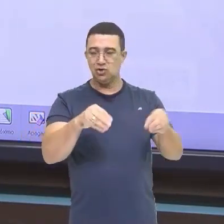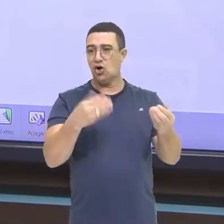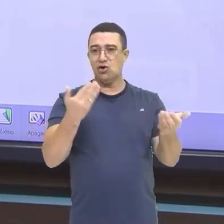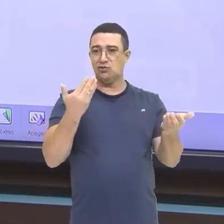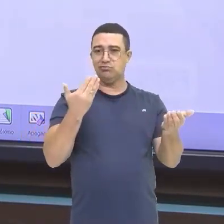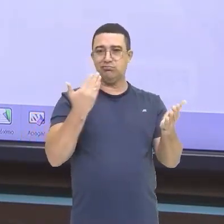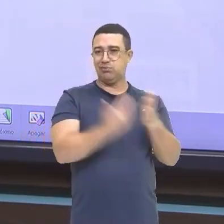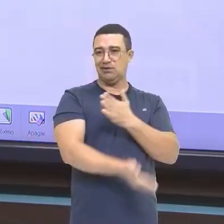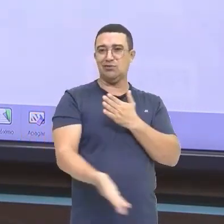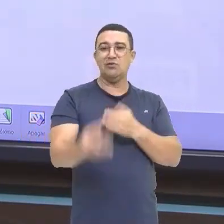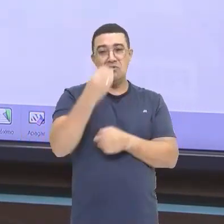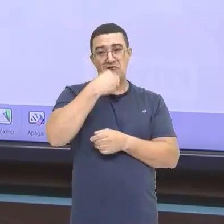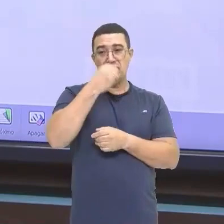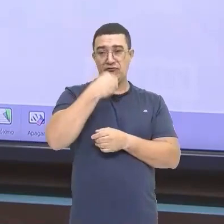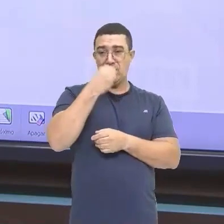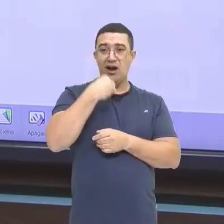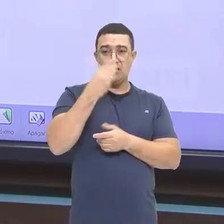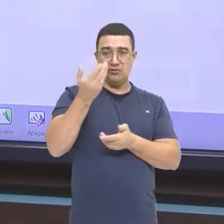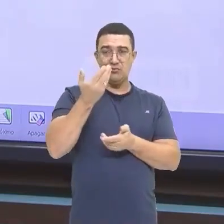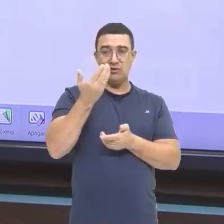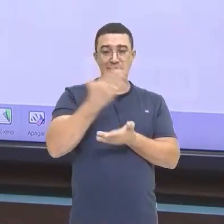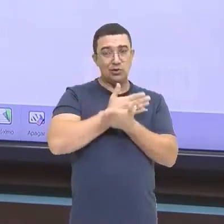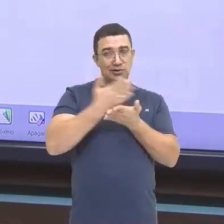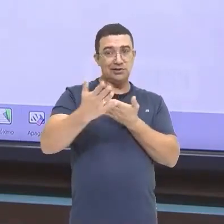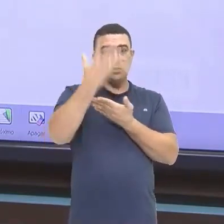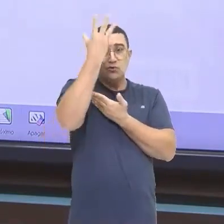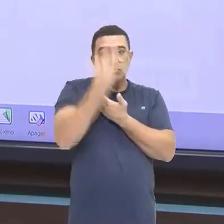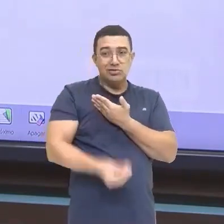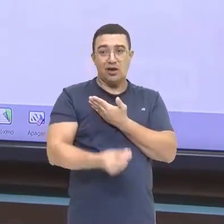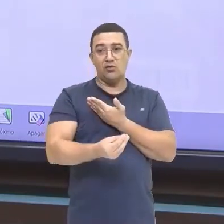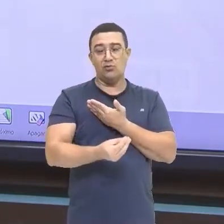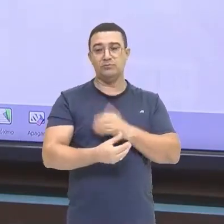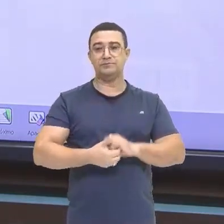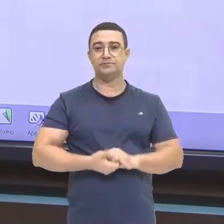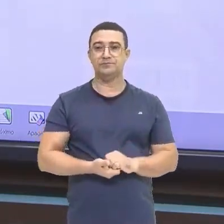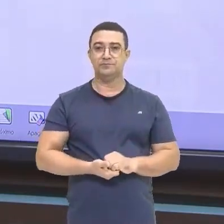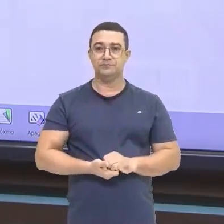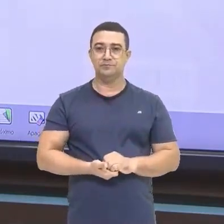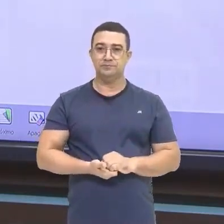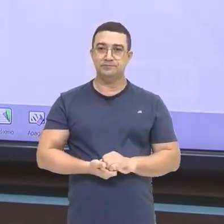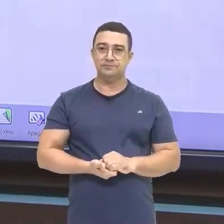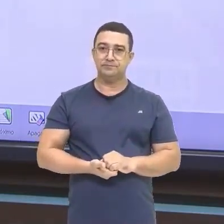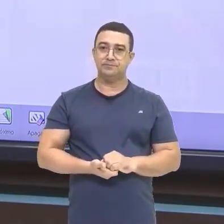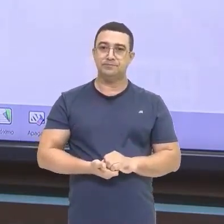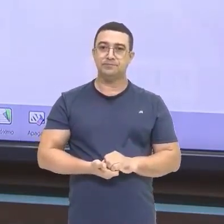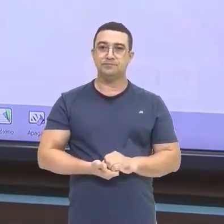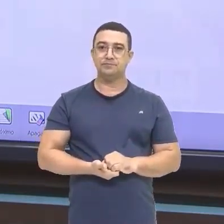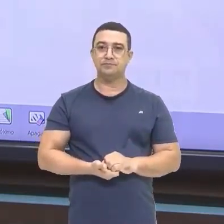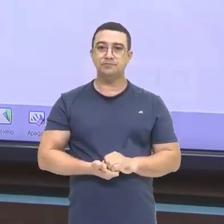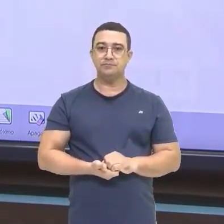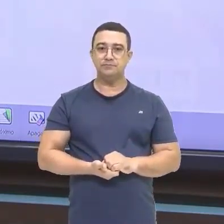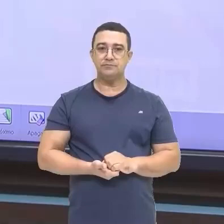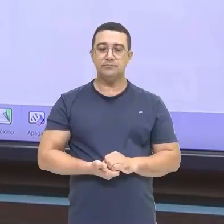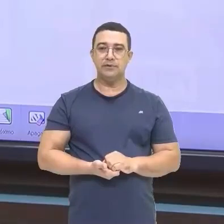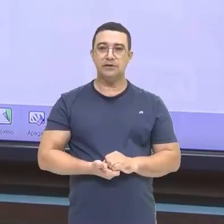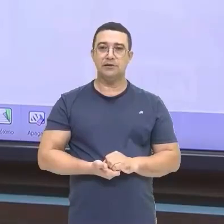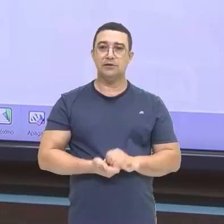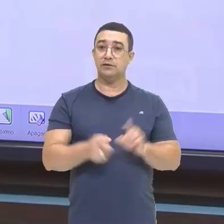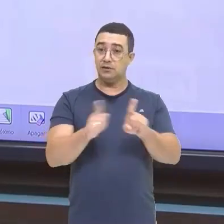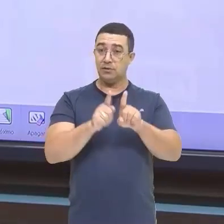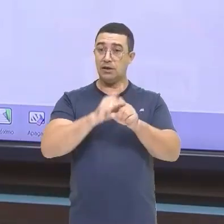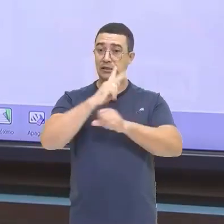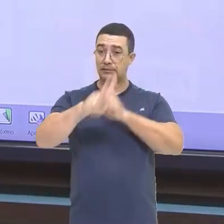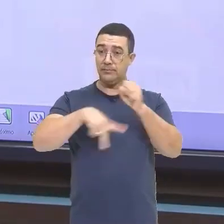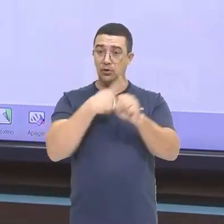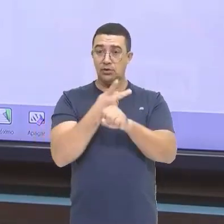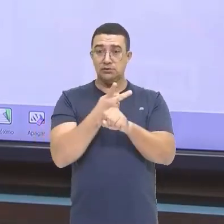seus nutrientes Ocorrendo esse processo De desertificação Como a gente Observou na imagem E aí temos Que depois Dessa